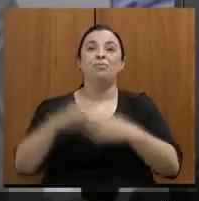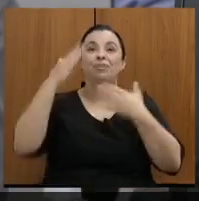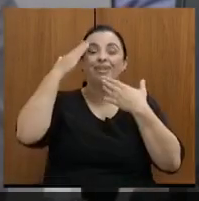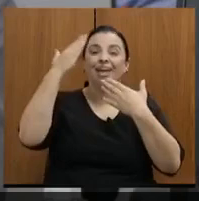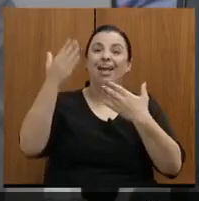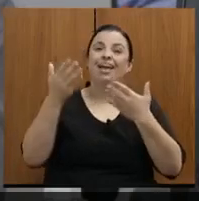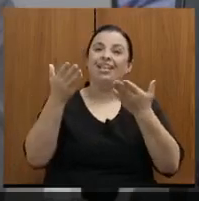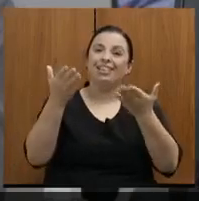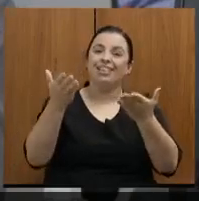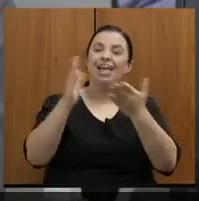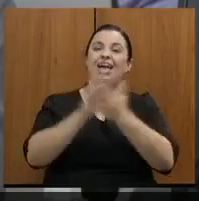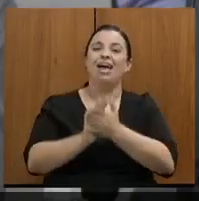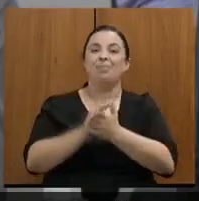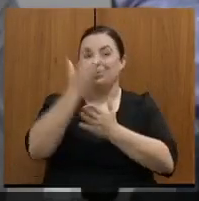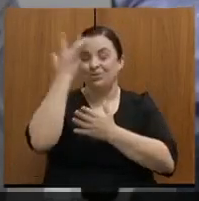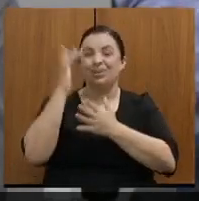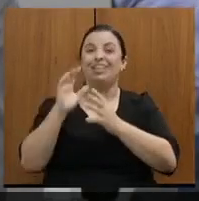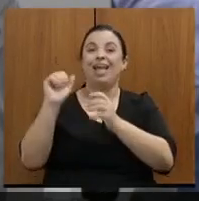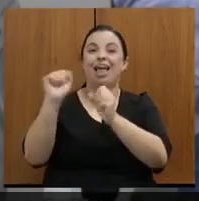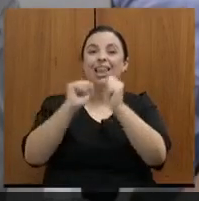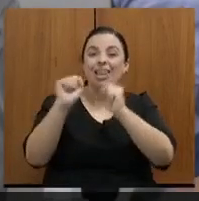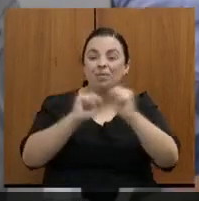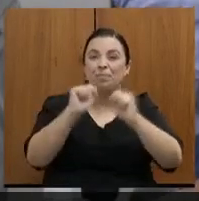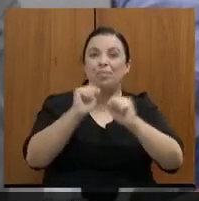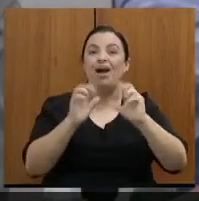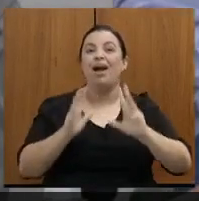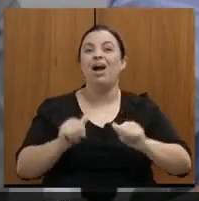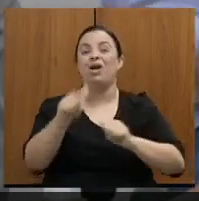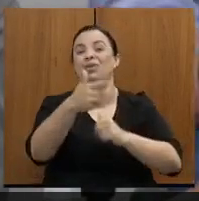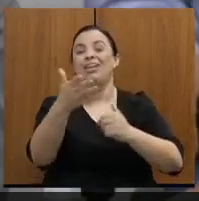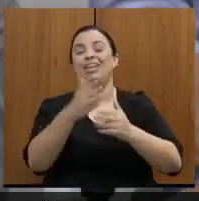higienização ali. Quem que é, gente? Me fala.